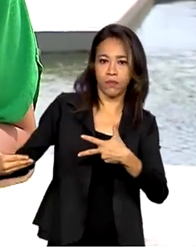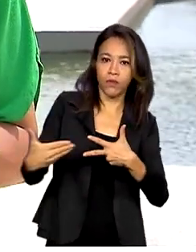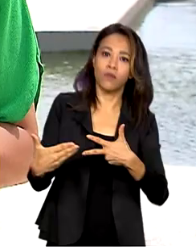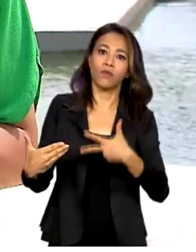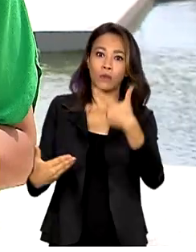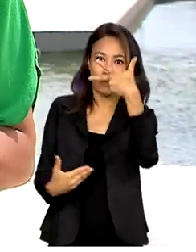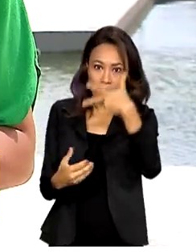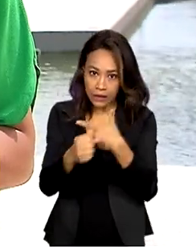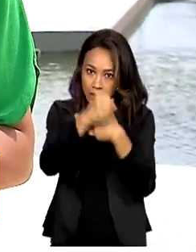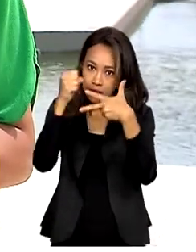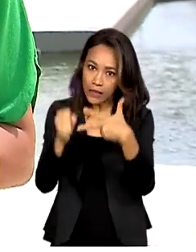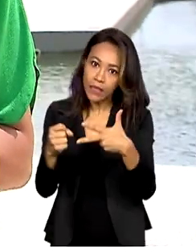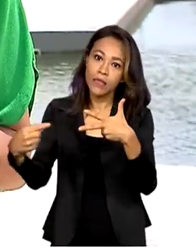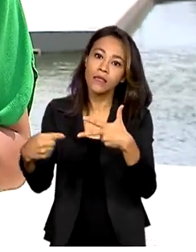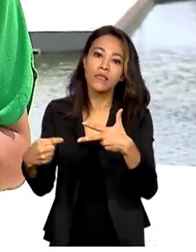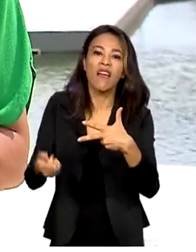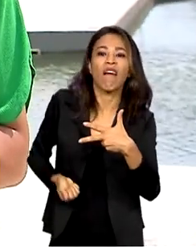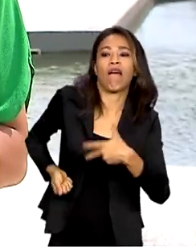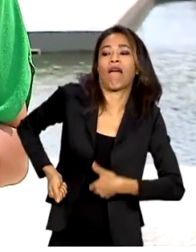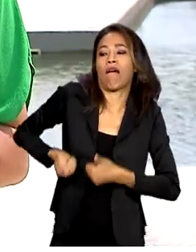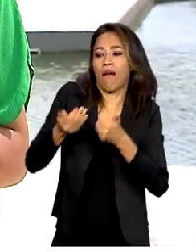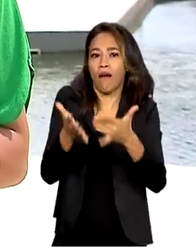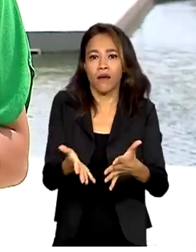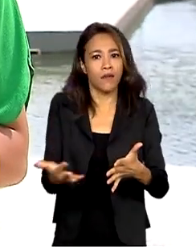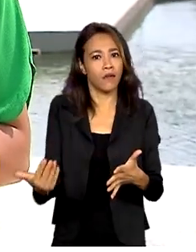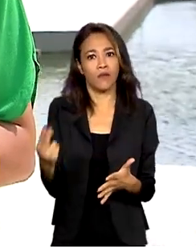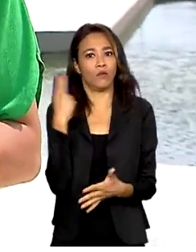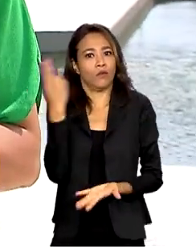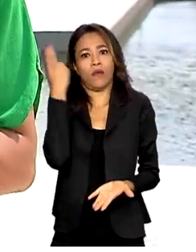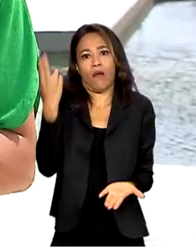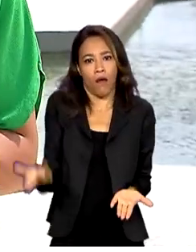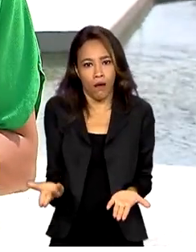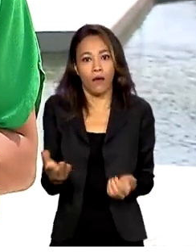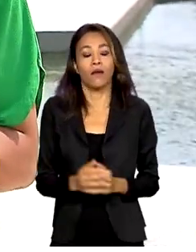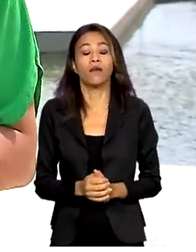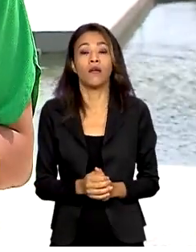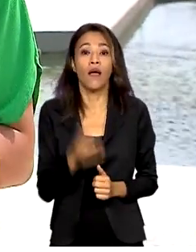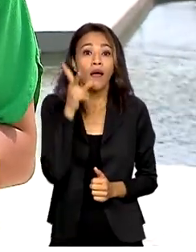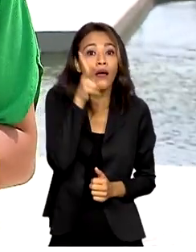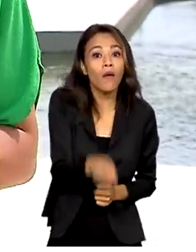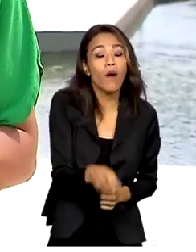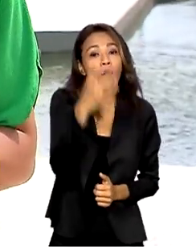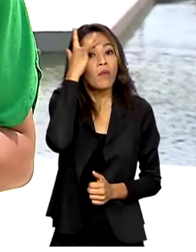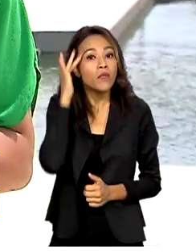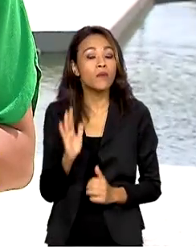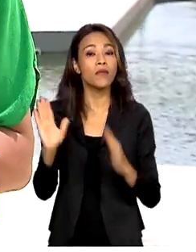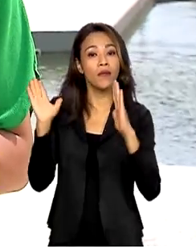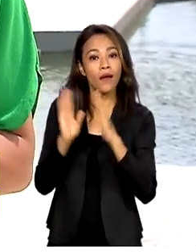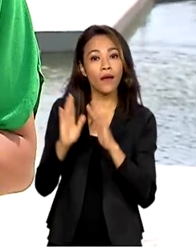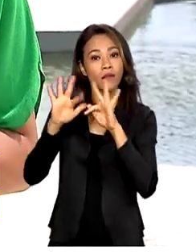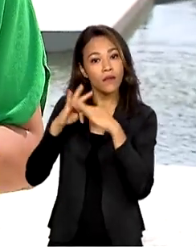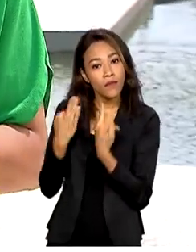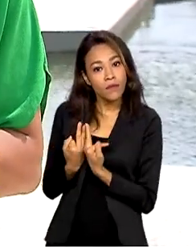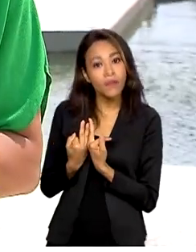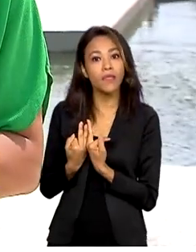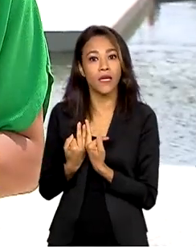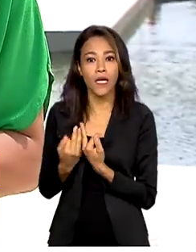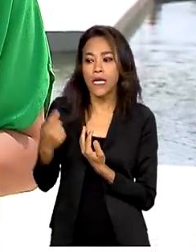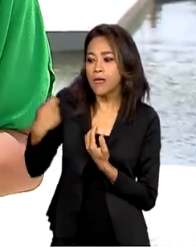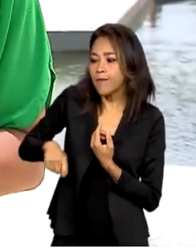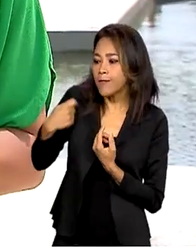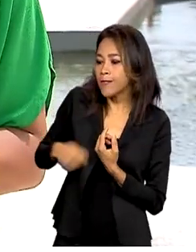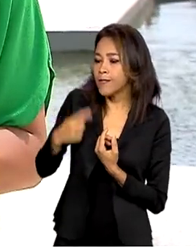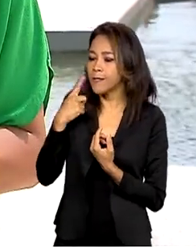judiciário e executivo, gastem mais do que podem. Assim como alguém que administra um orçamento, onde